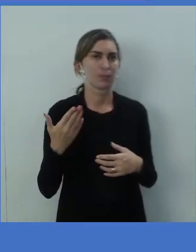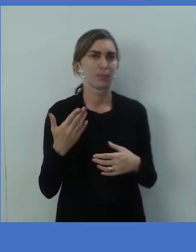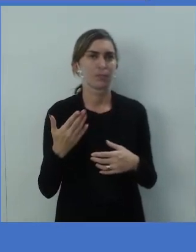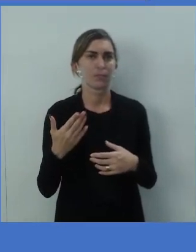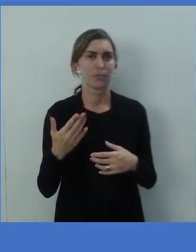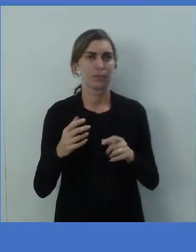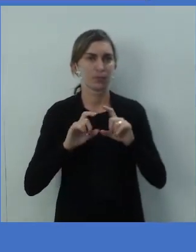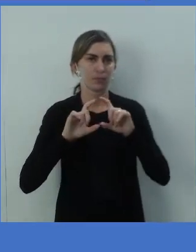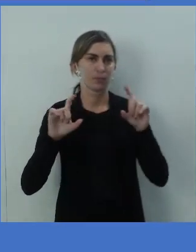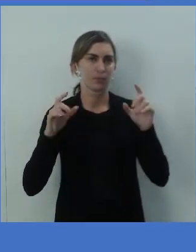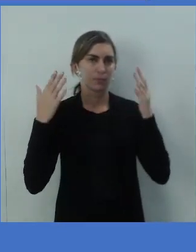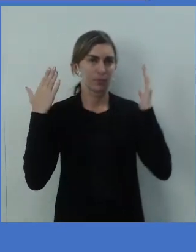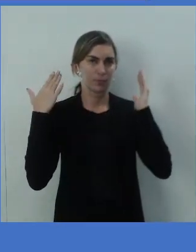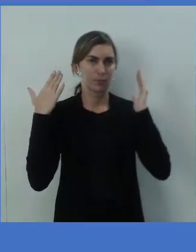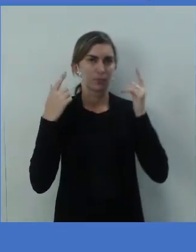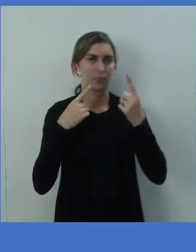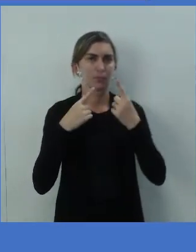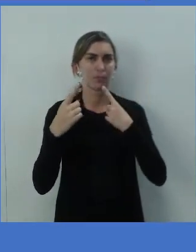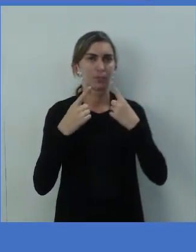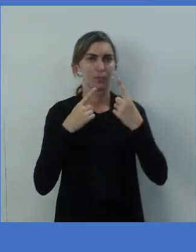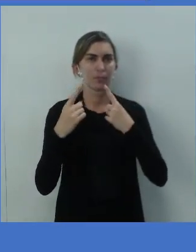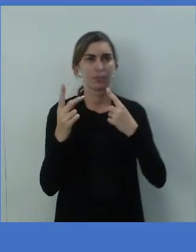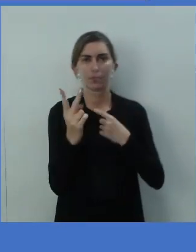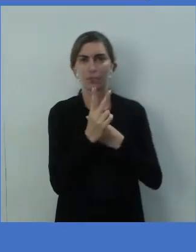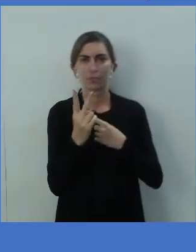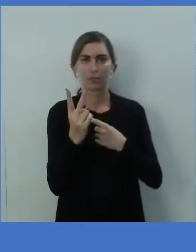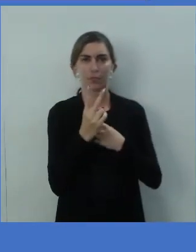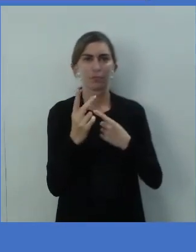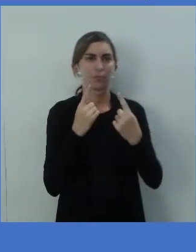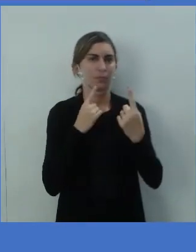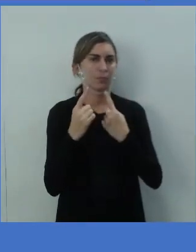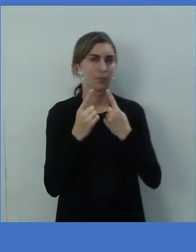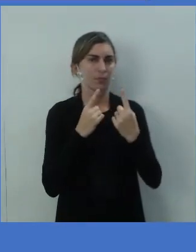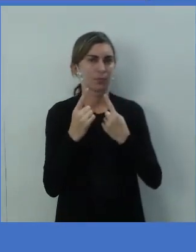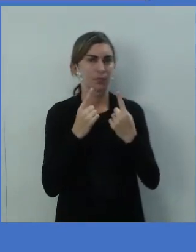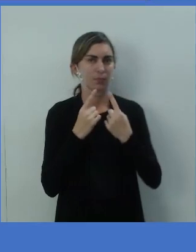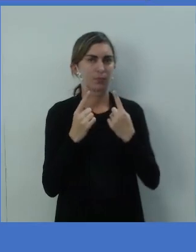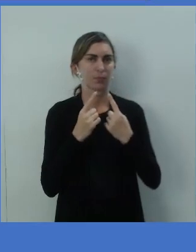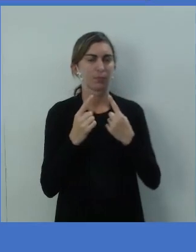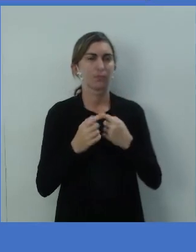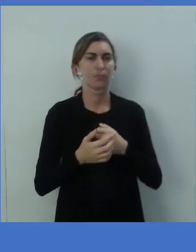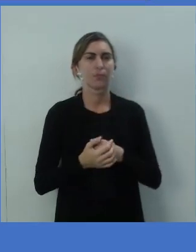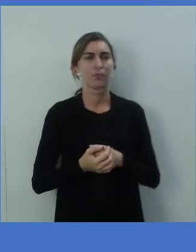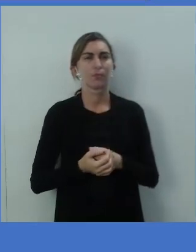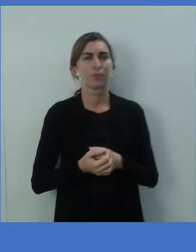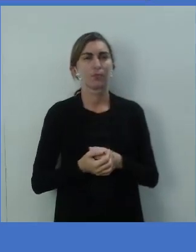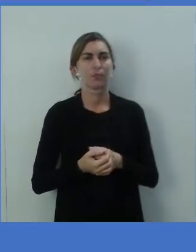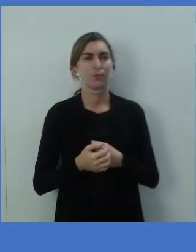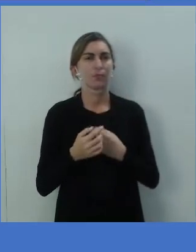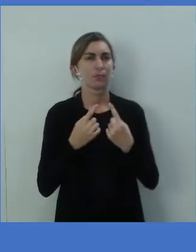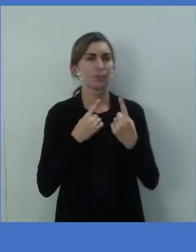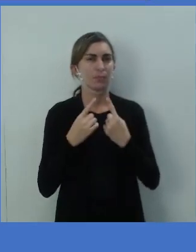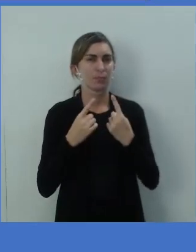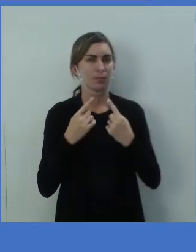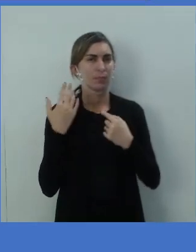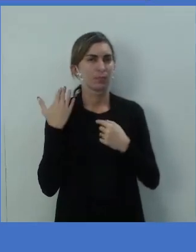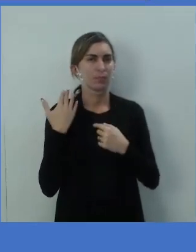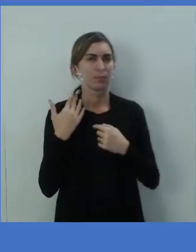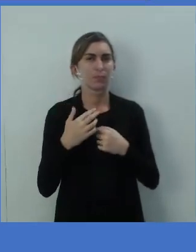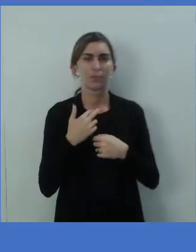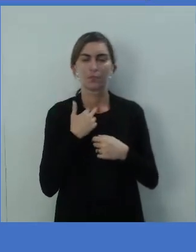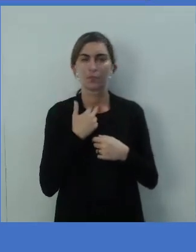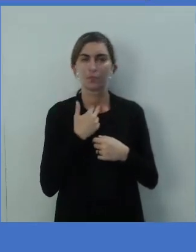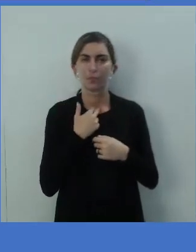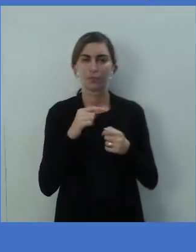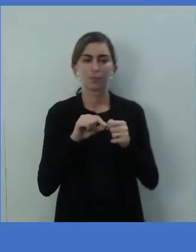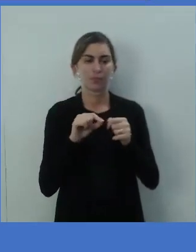o diálogo dos dois personagens. You can't do it. Trust me. Você não pode